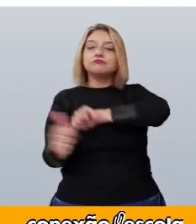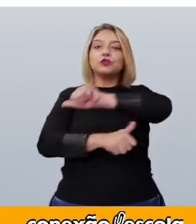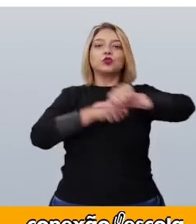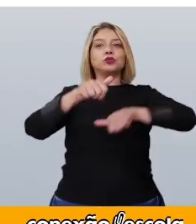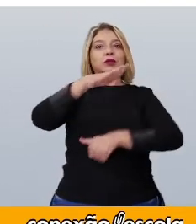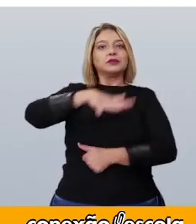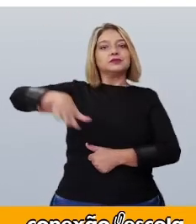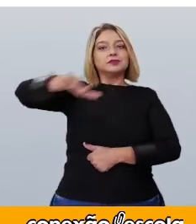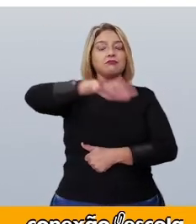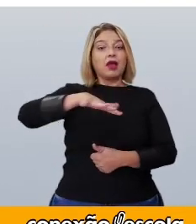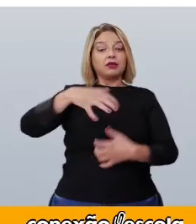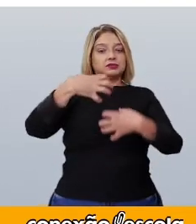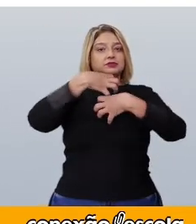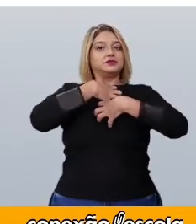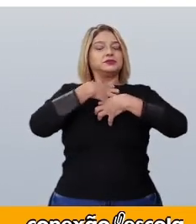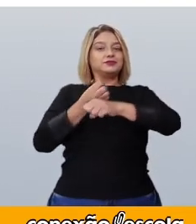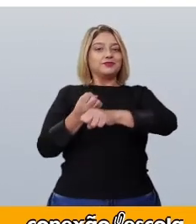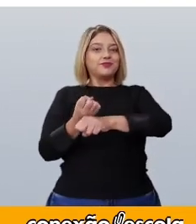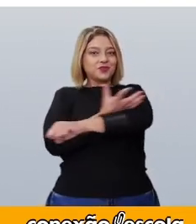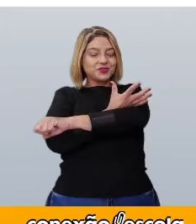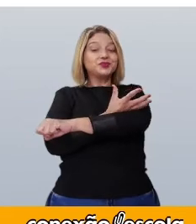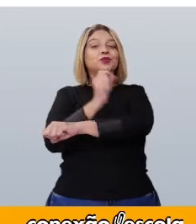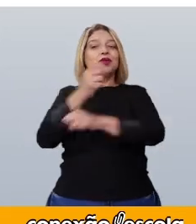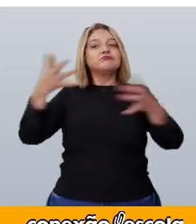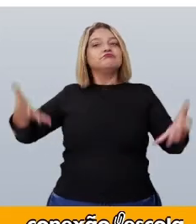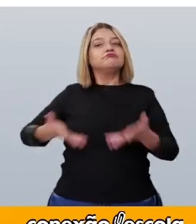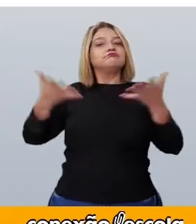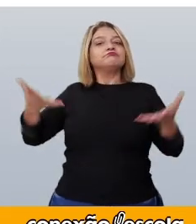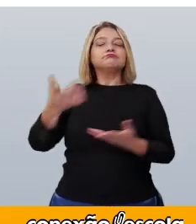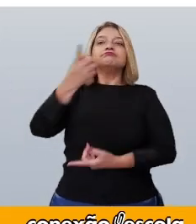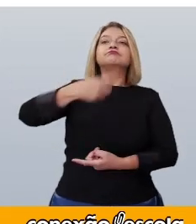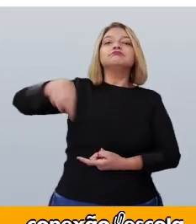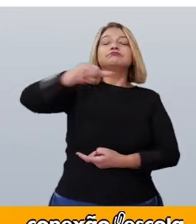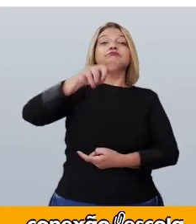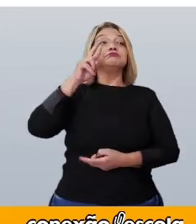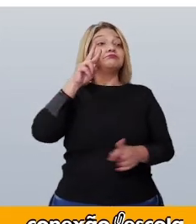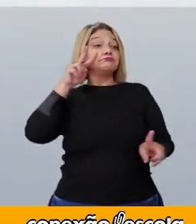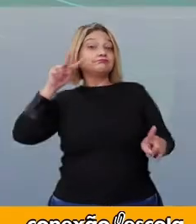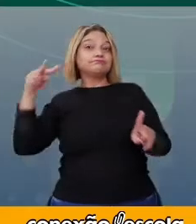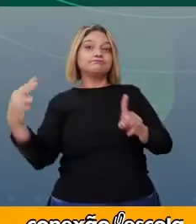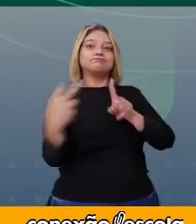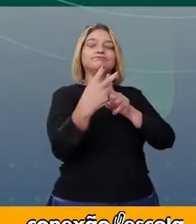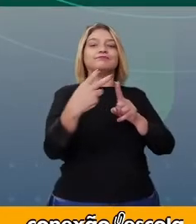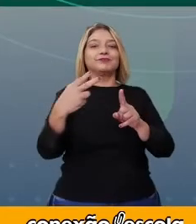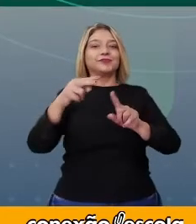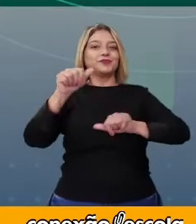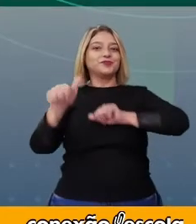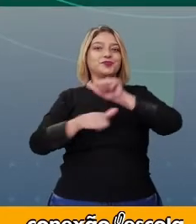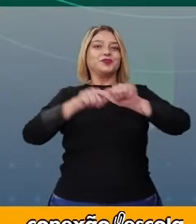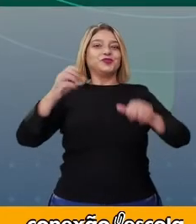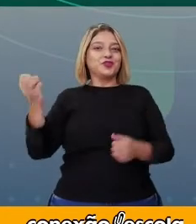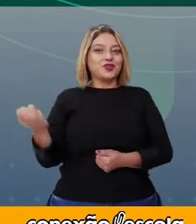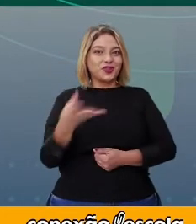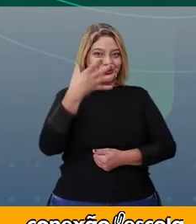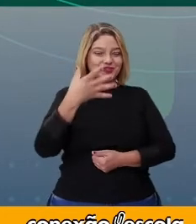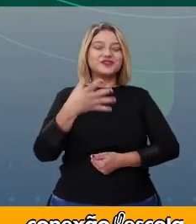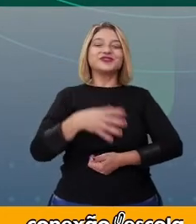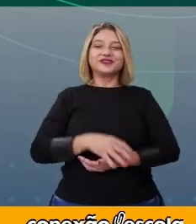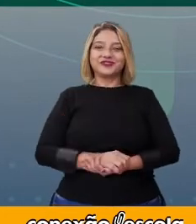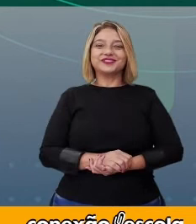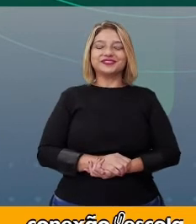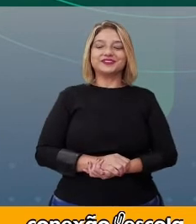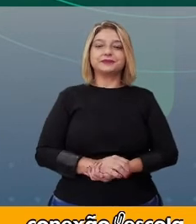nossas emoções, proporcionando novos olhares e novos espaços. Vamos, então,